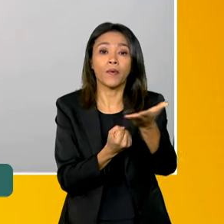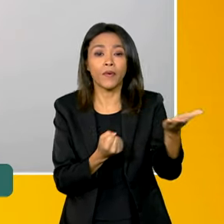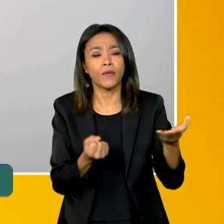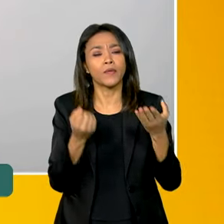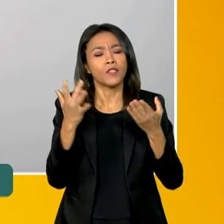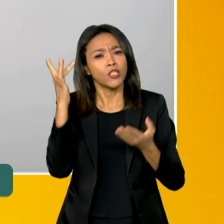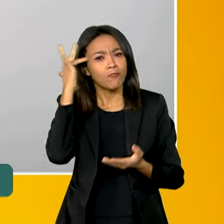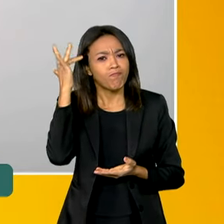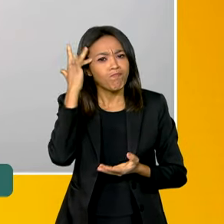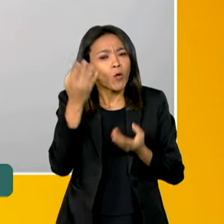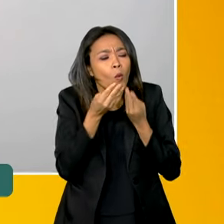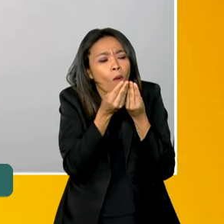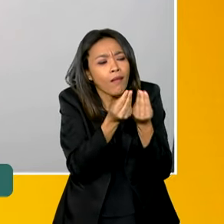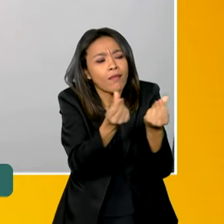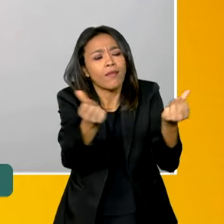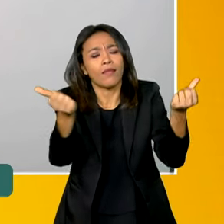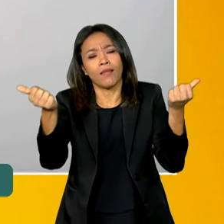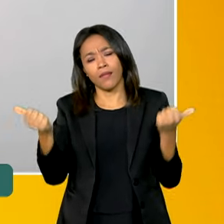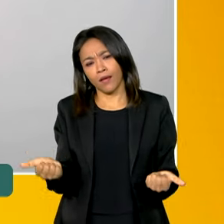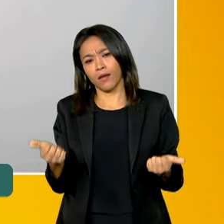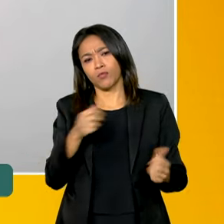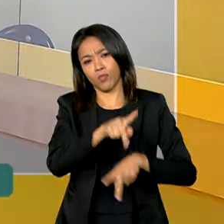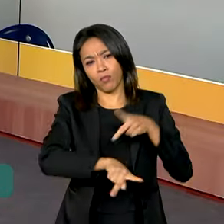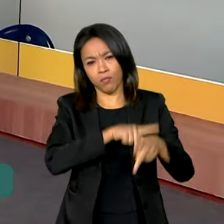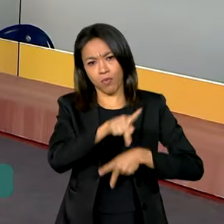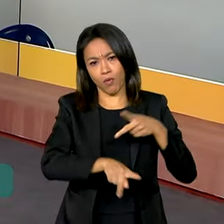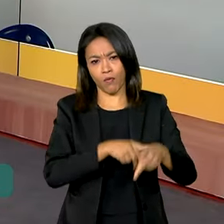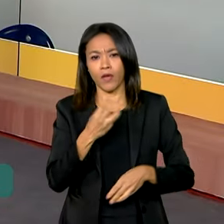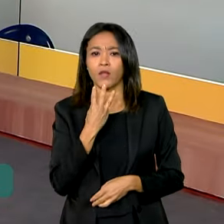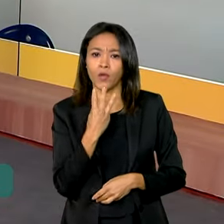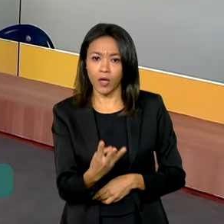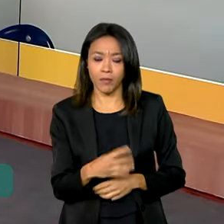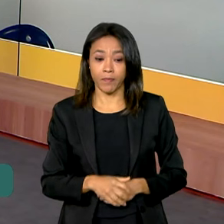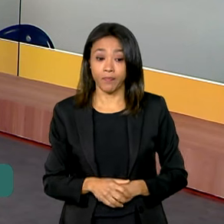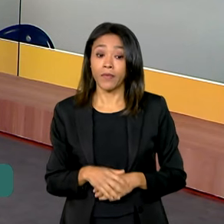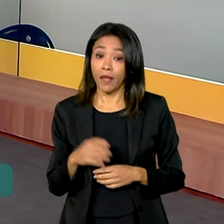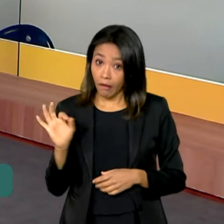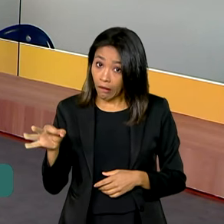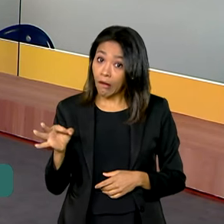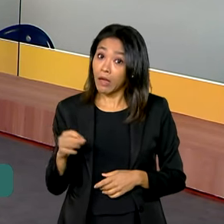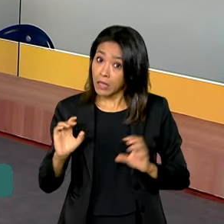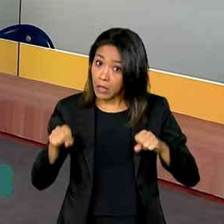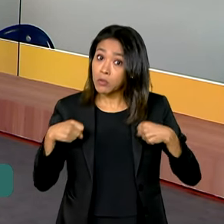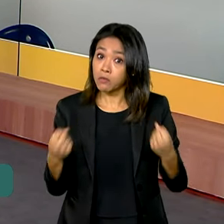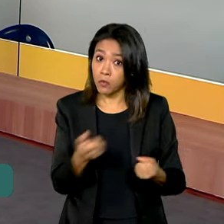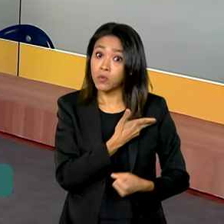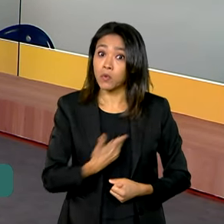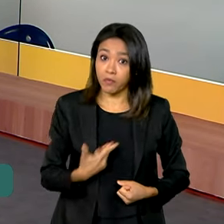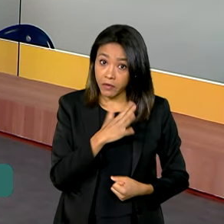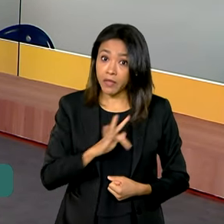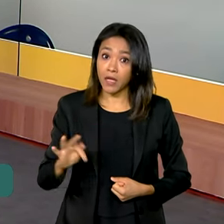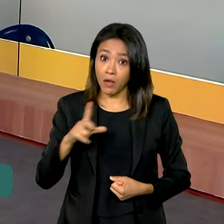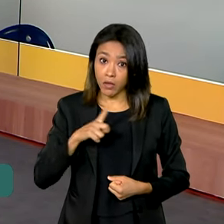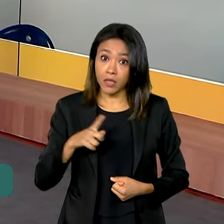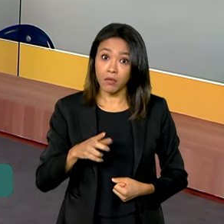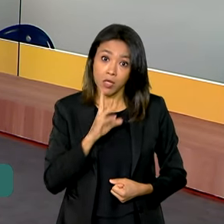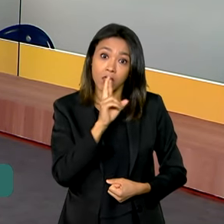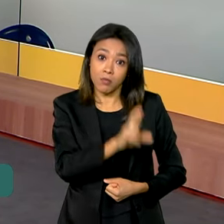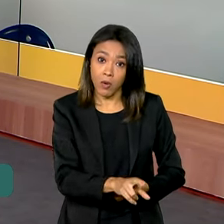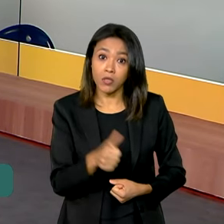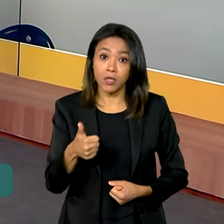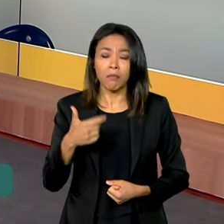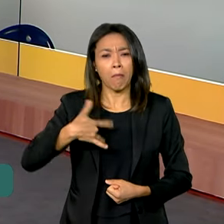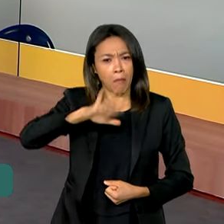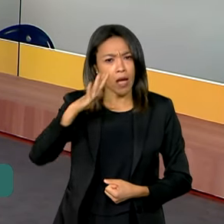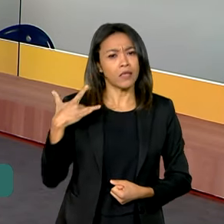qualidade para os povos indígenas Yanomami daquele território. Esse esforço aí do governo federal que a gente já vê resultados, não isso, secretária? Então é